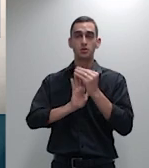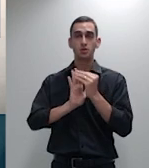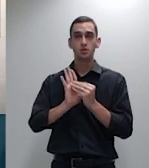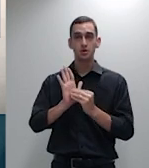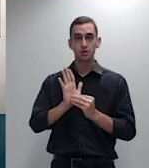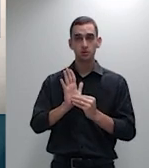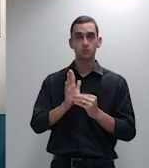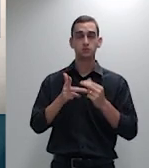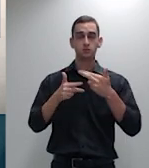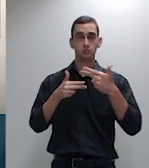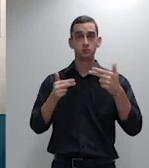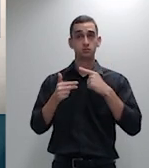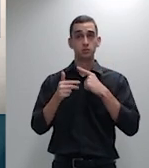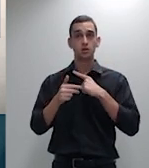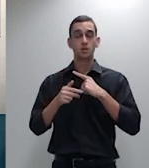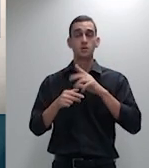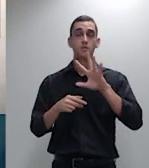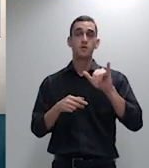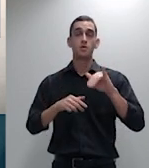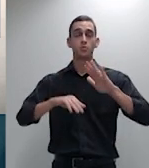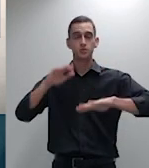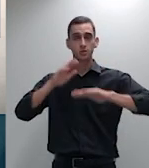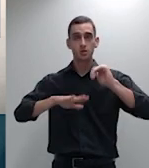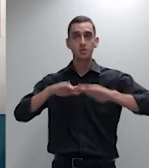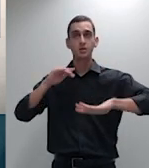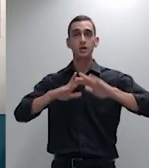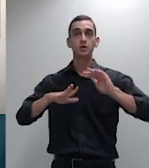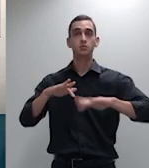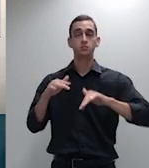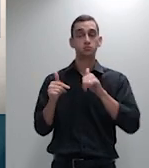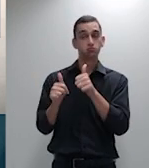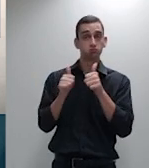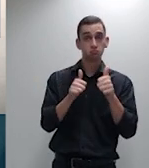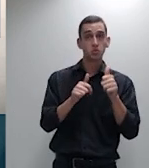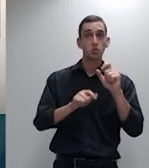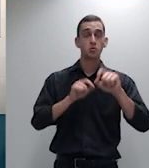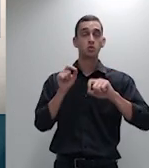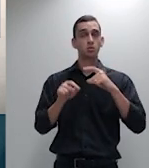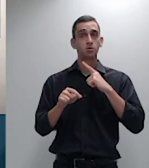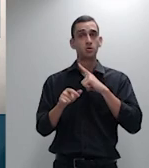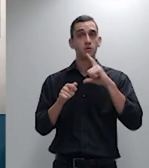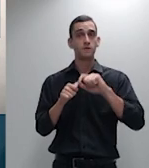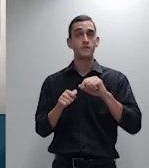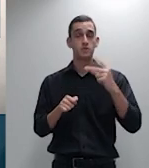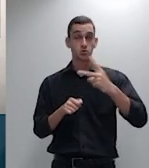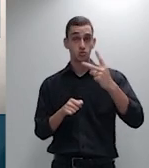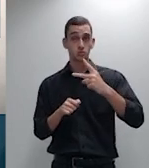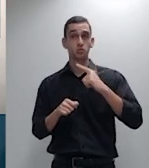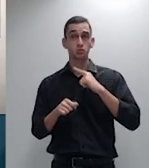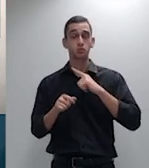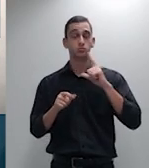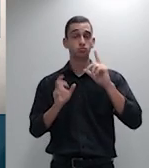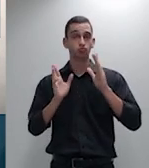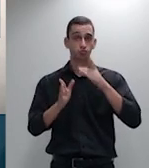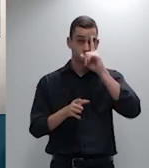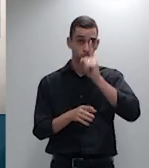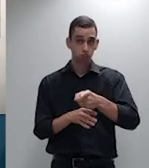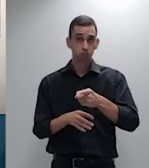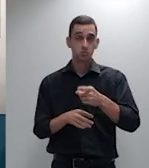como visto essa segunda demanda não tem sentença está tramitando